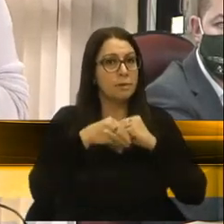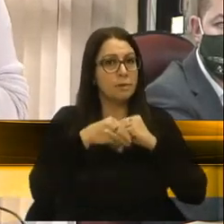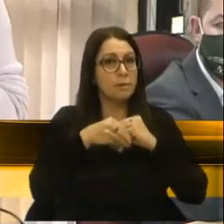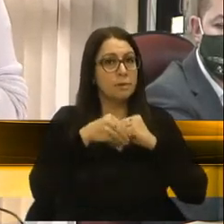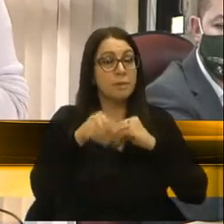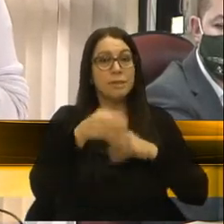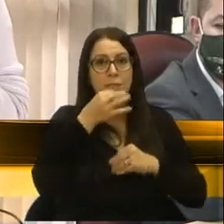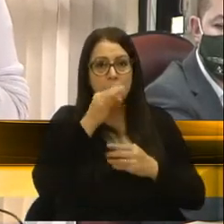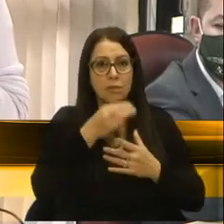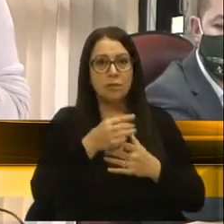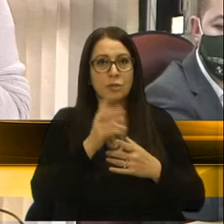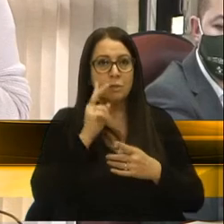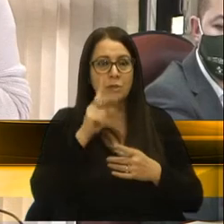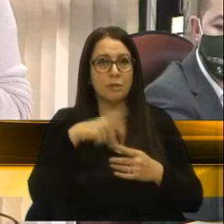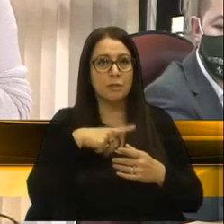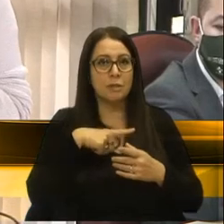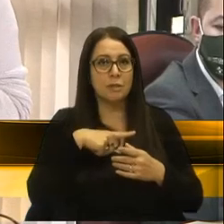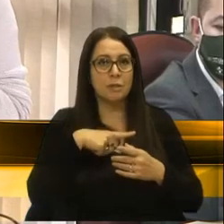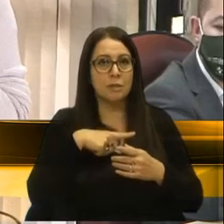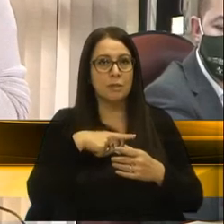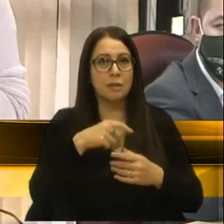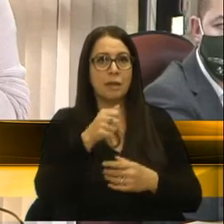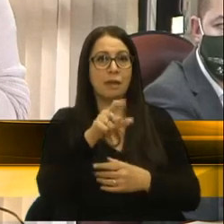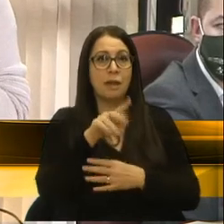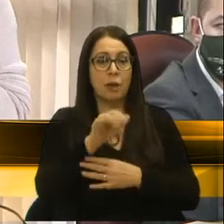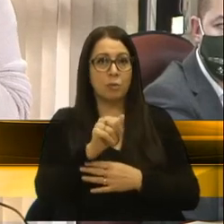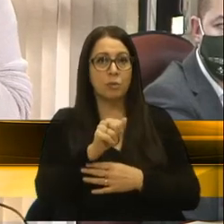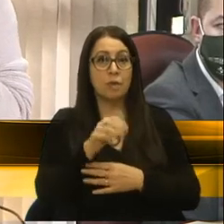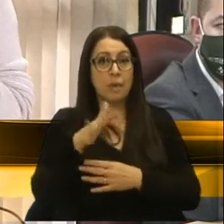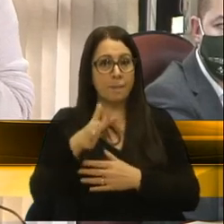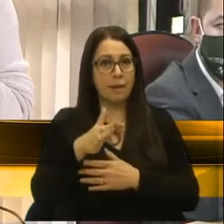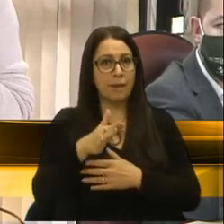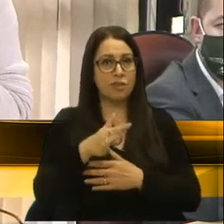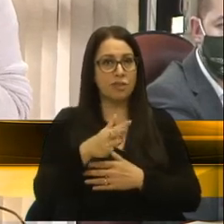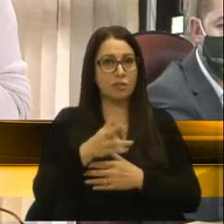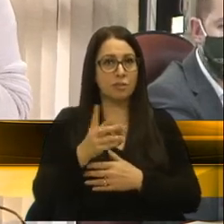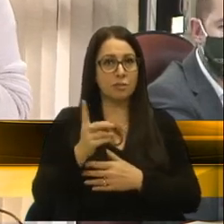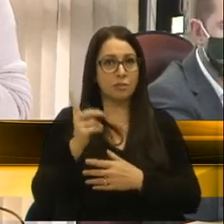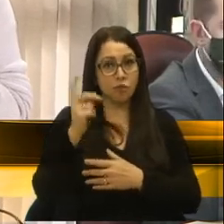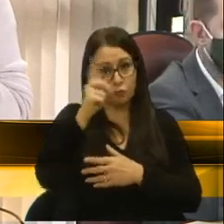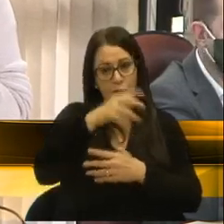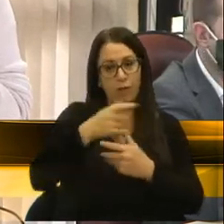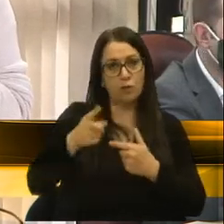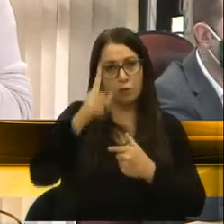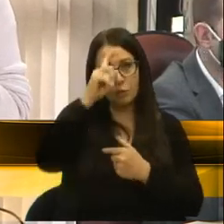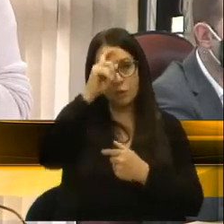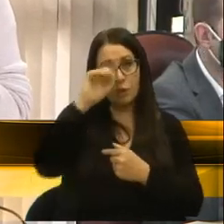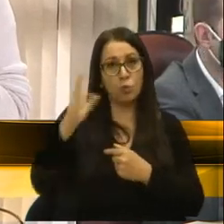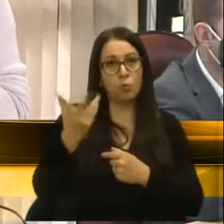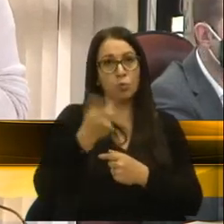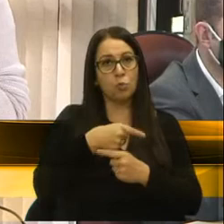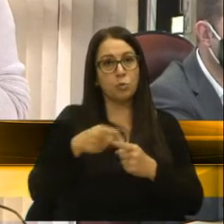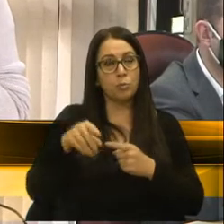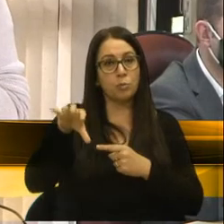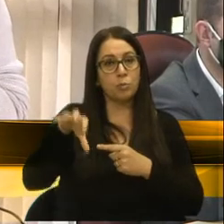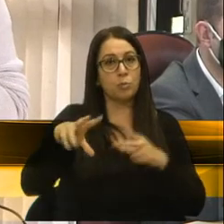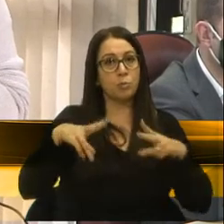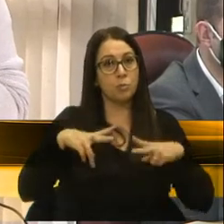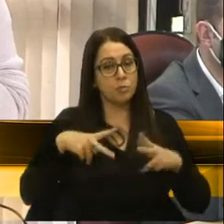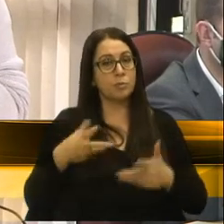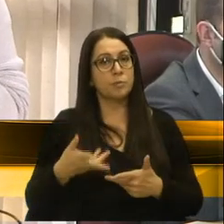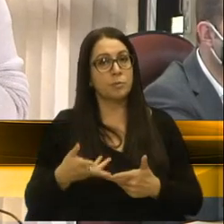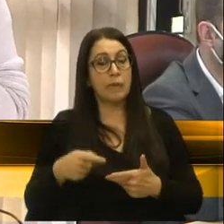que em Caxias o que a gente tem é a alta e a média complexidade toda, sendo gerida pelo setor privado.